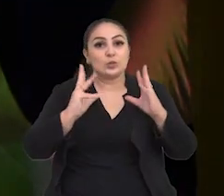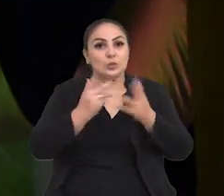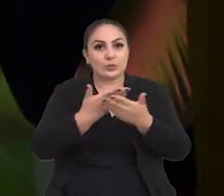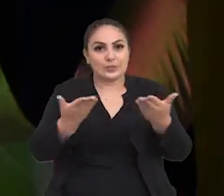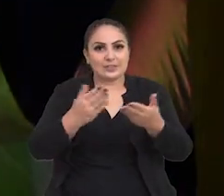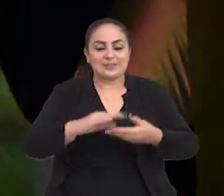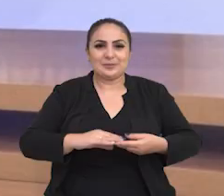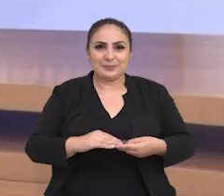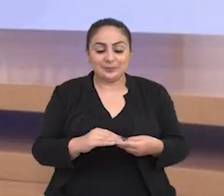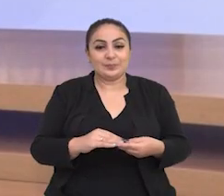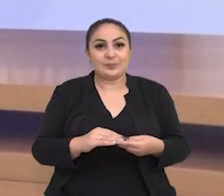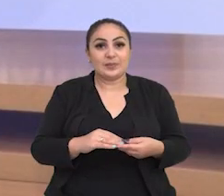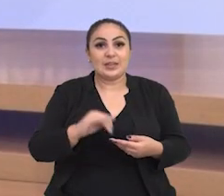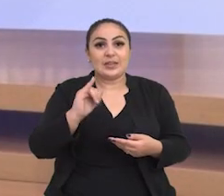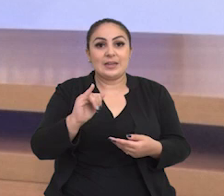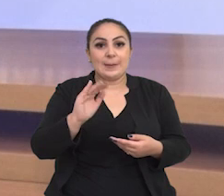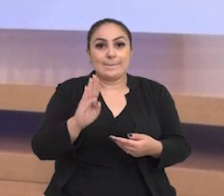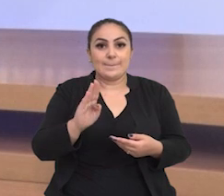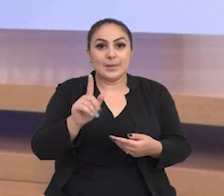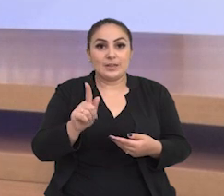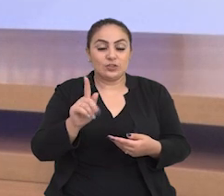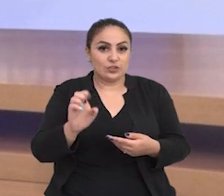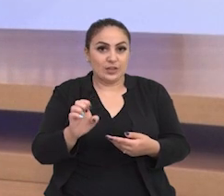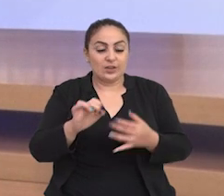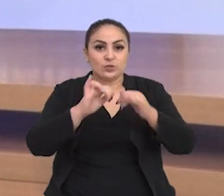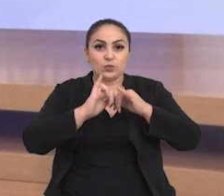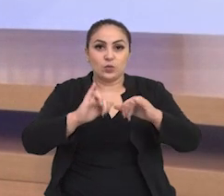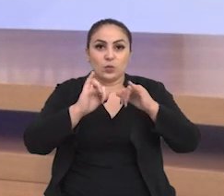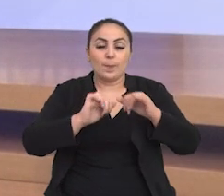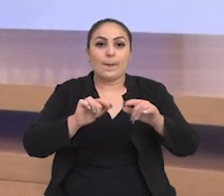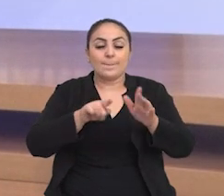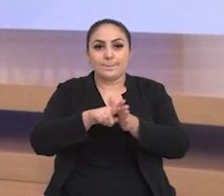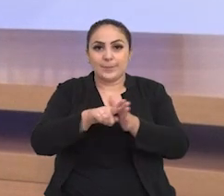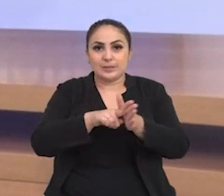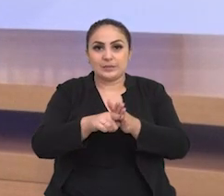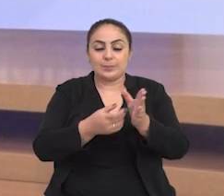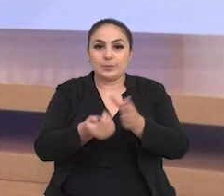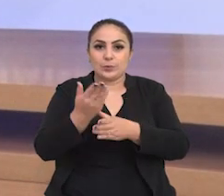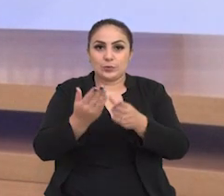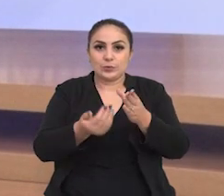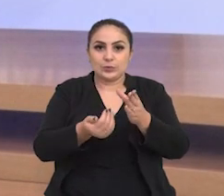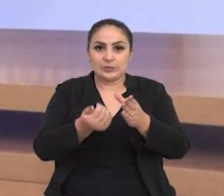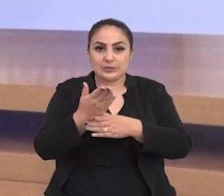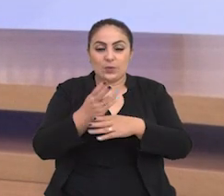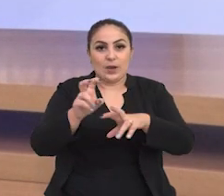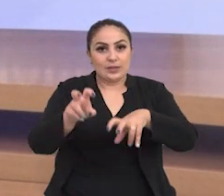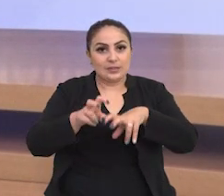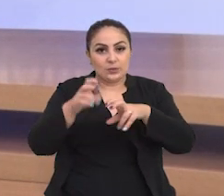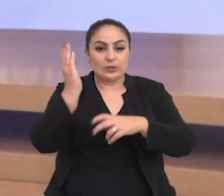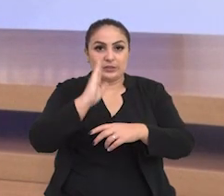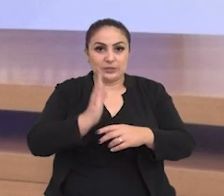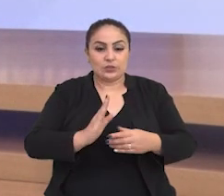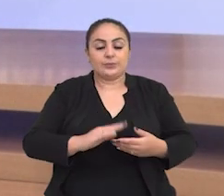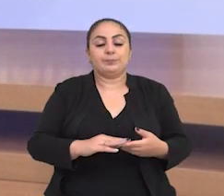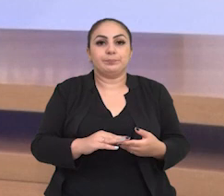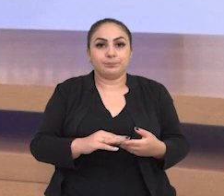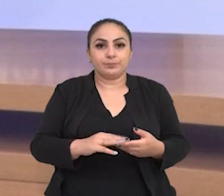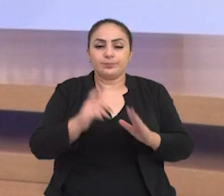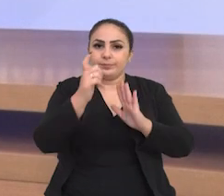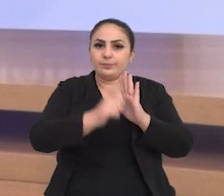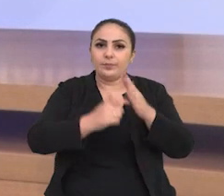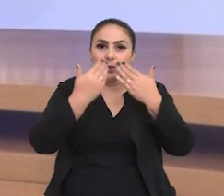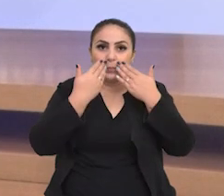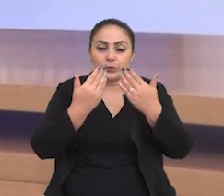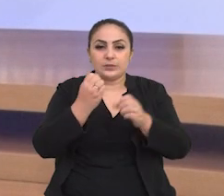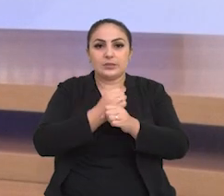coração de todos vocês. O IBGE divulgou uma pesquisa sobre o valor da produção agrícola nacional. Os dados